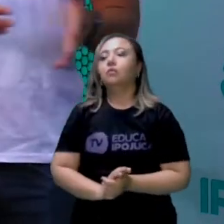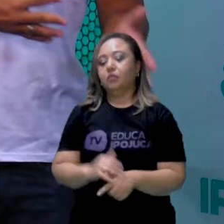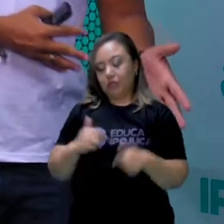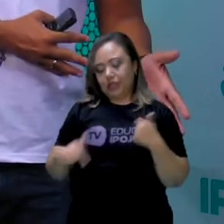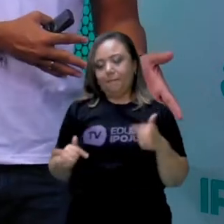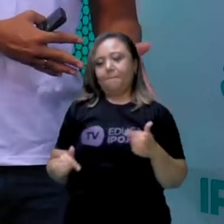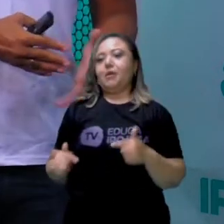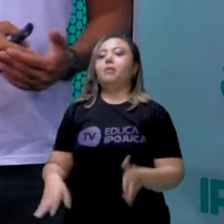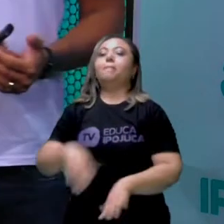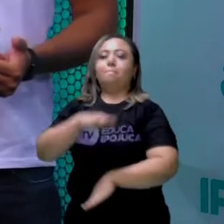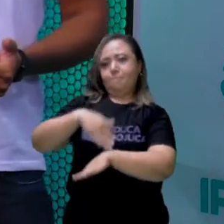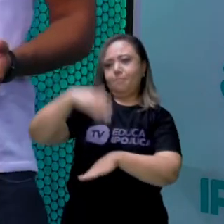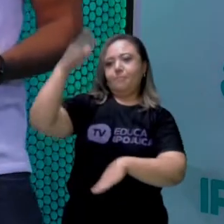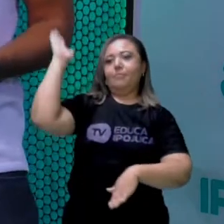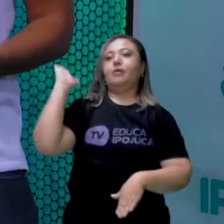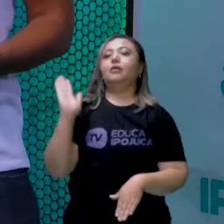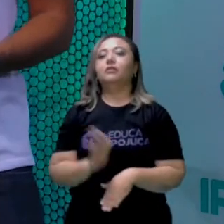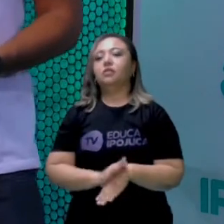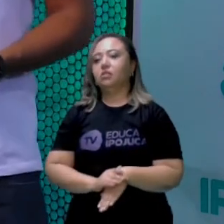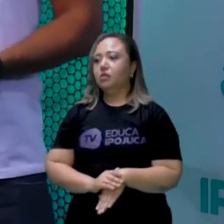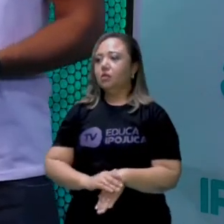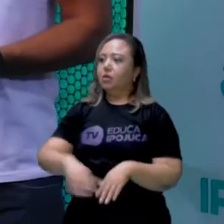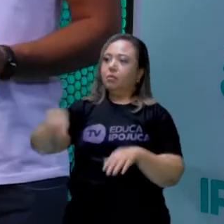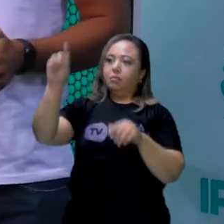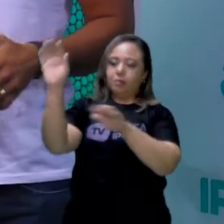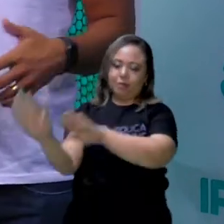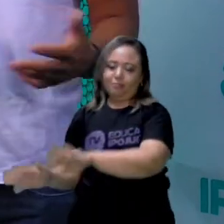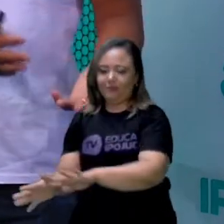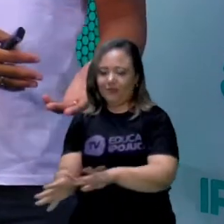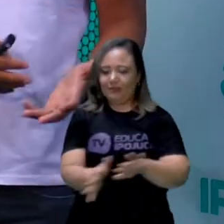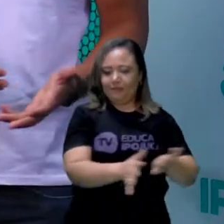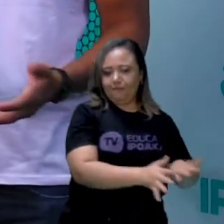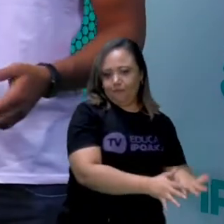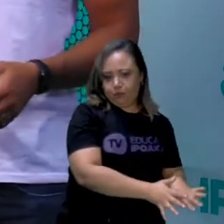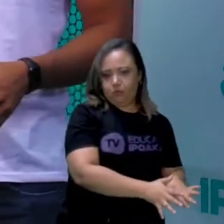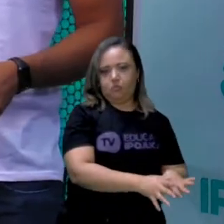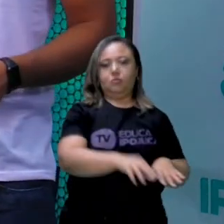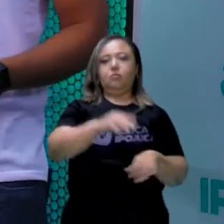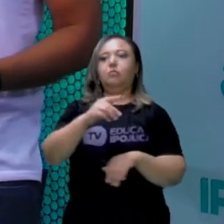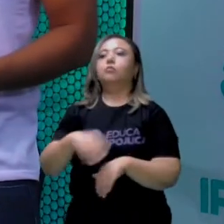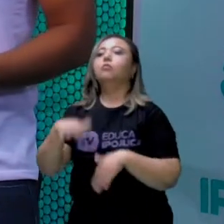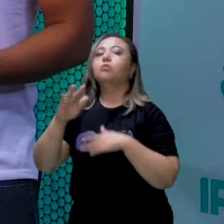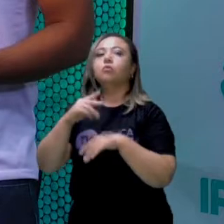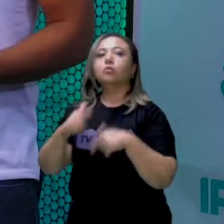trabalhador ficaria afastado do mercado de trabalho, do seu emprego.